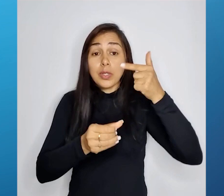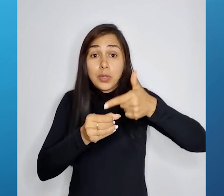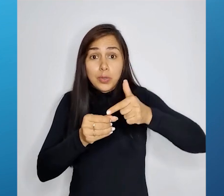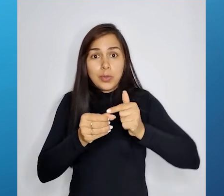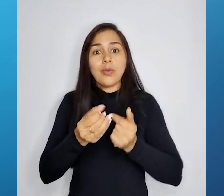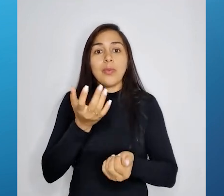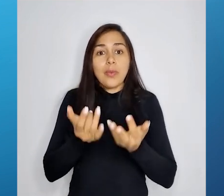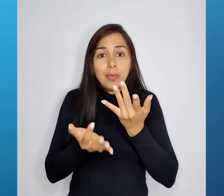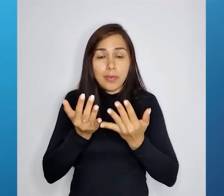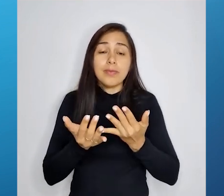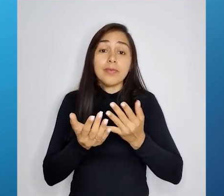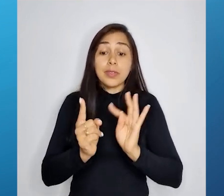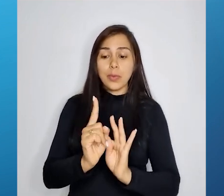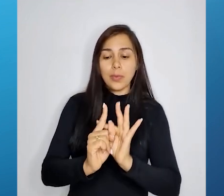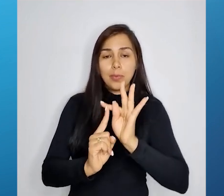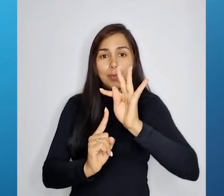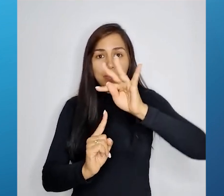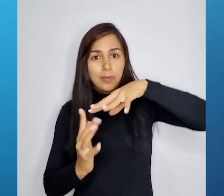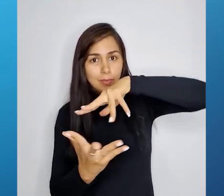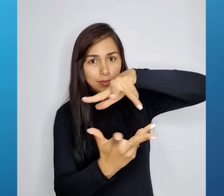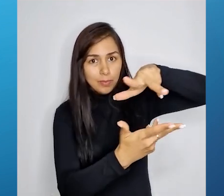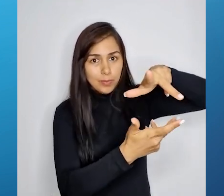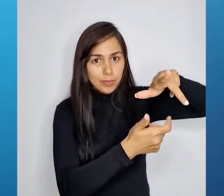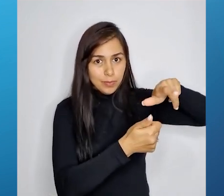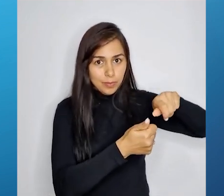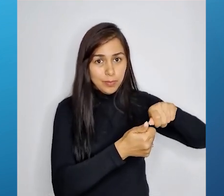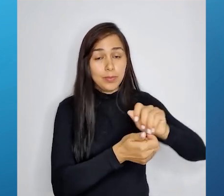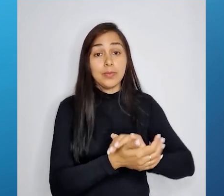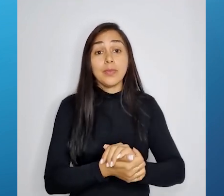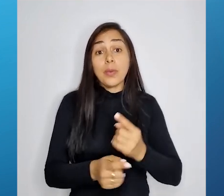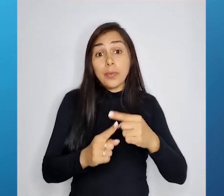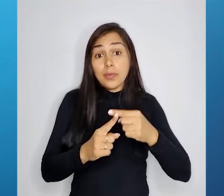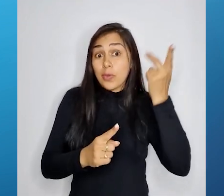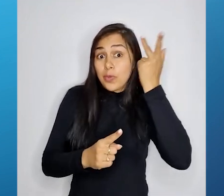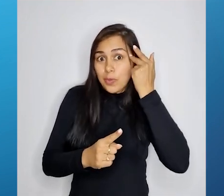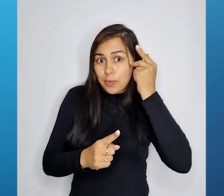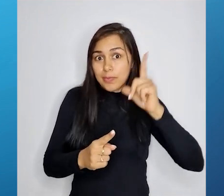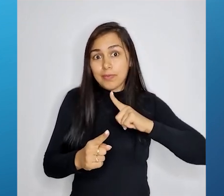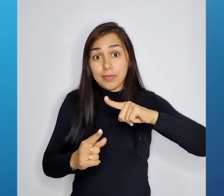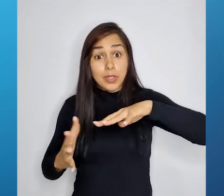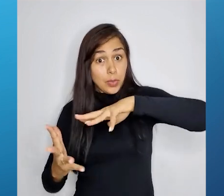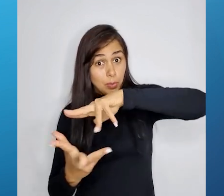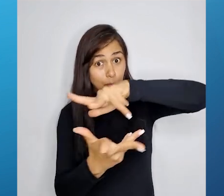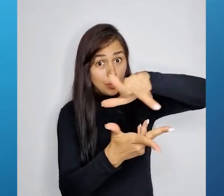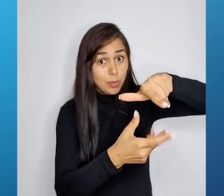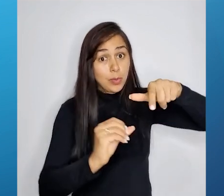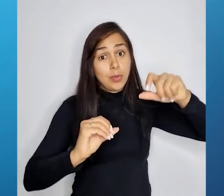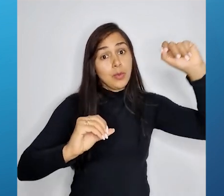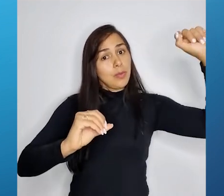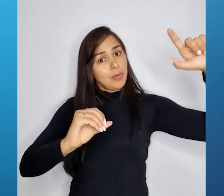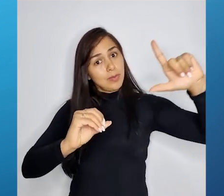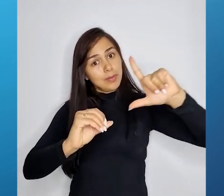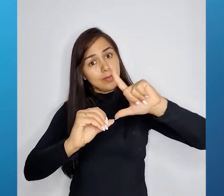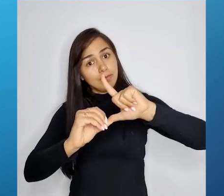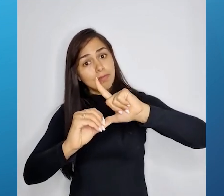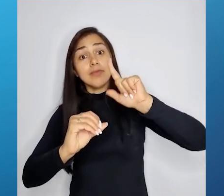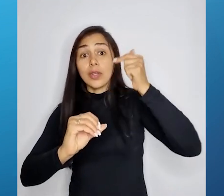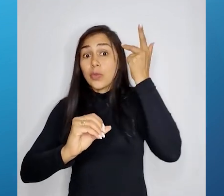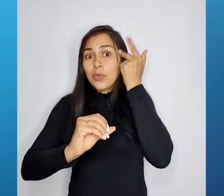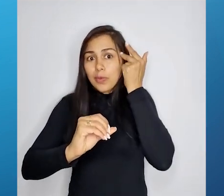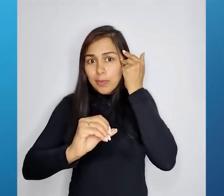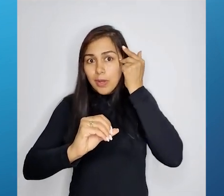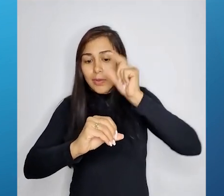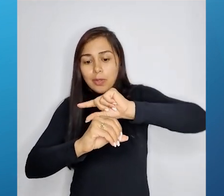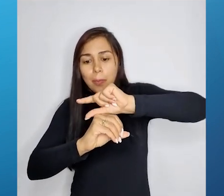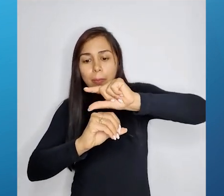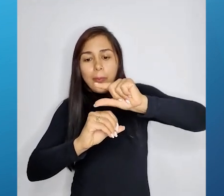fósseis, aumentam o efeito estufa. O efeito estufa é um mecanismo natural de manutenção da temperatura do planeta, mas se é